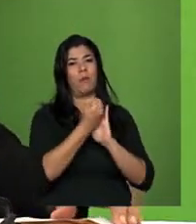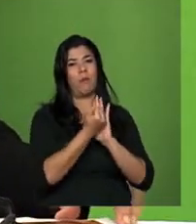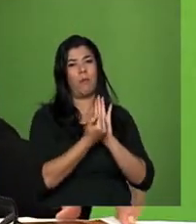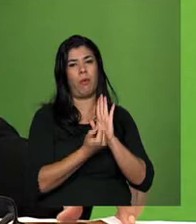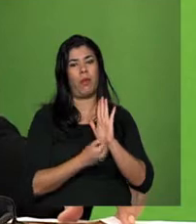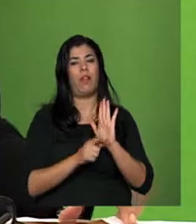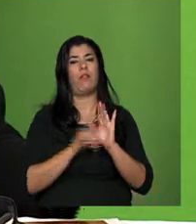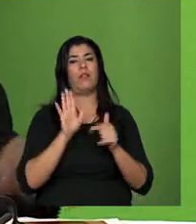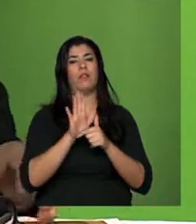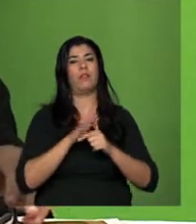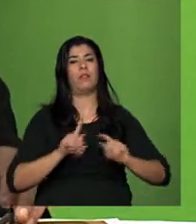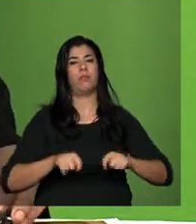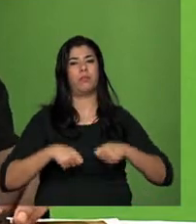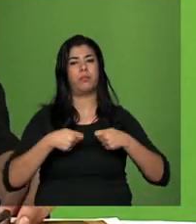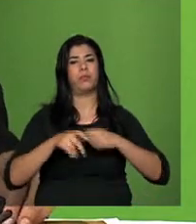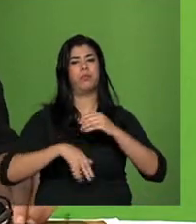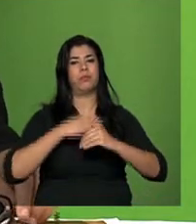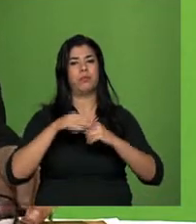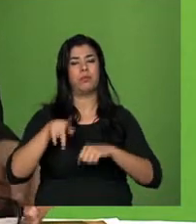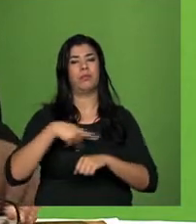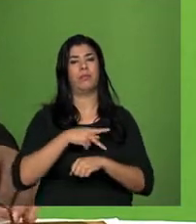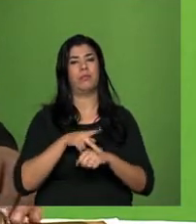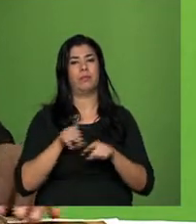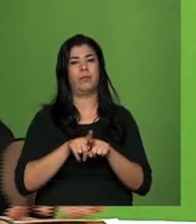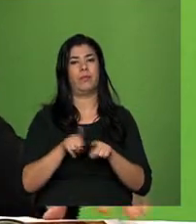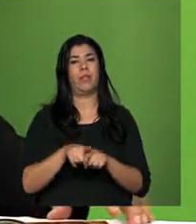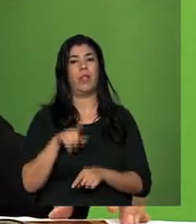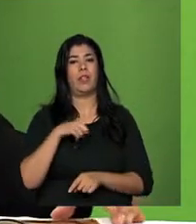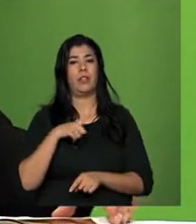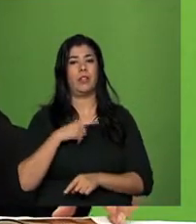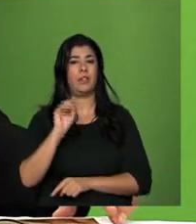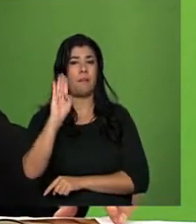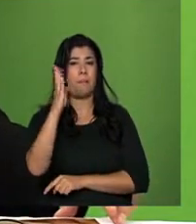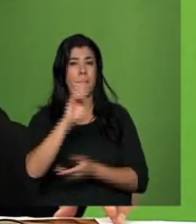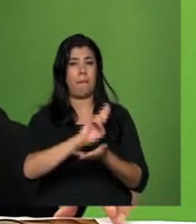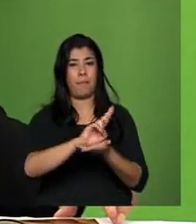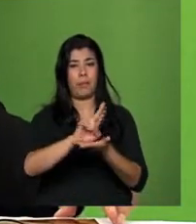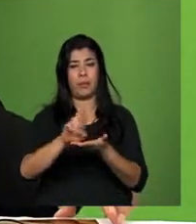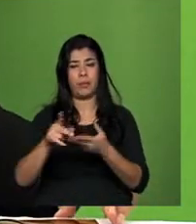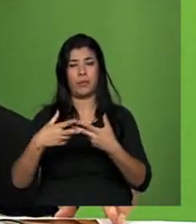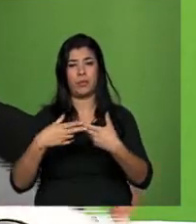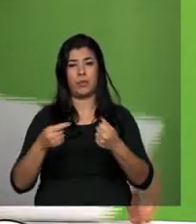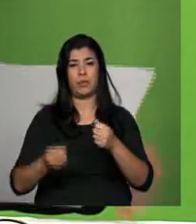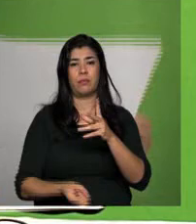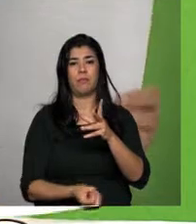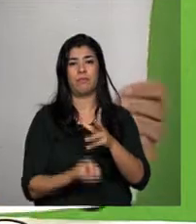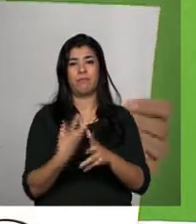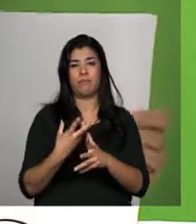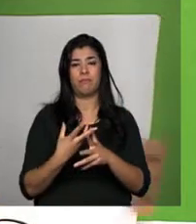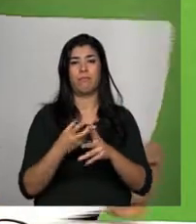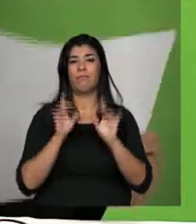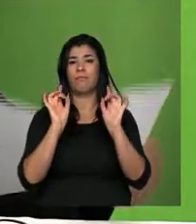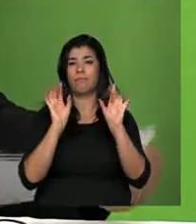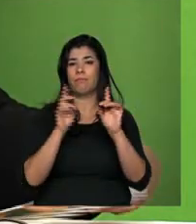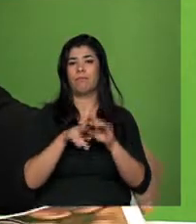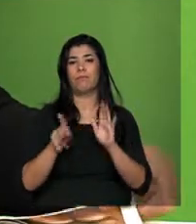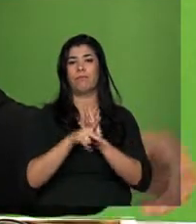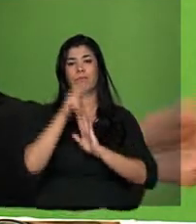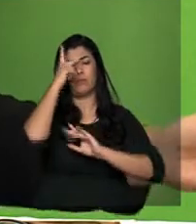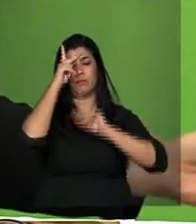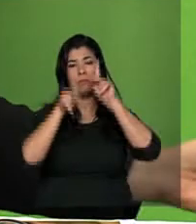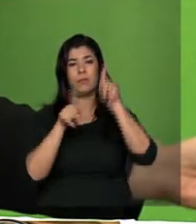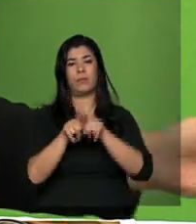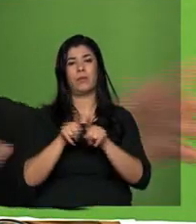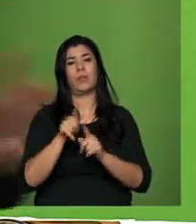frente ao desafio do país de ter a biodiversidade brasileira como um ativo também da geração de riquezas para o nosso povo